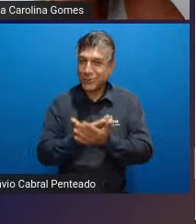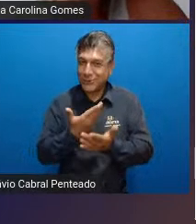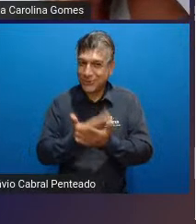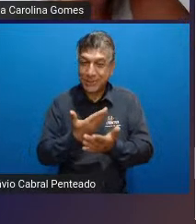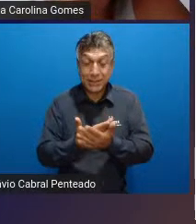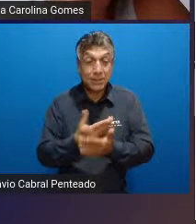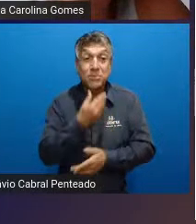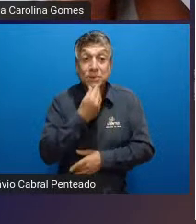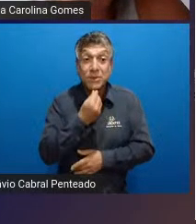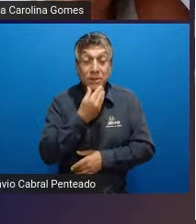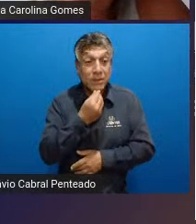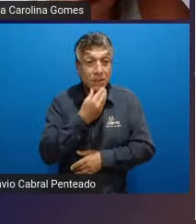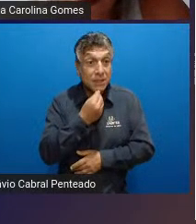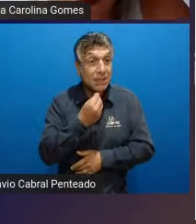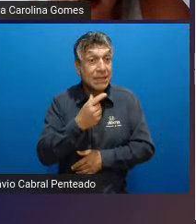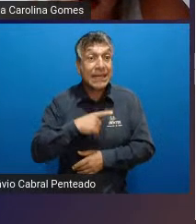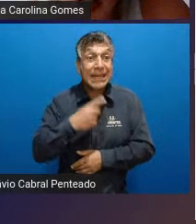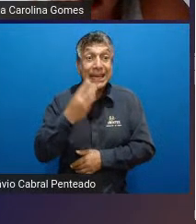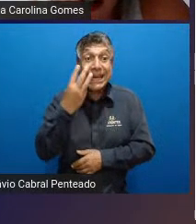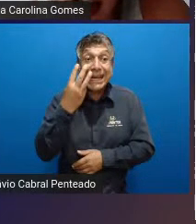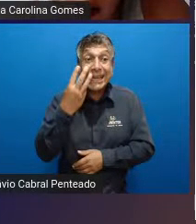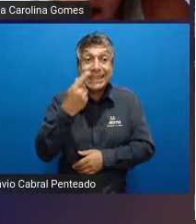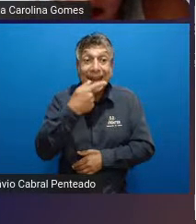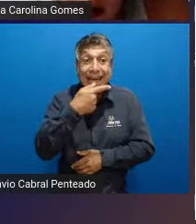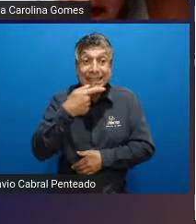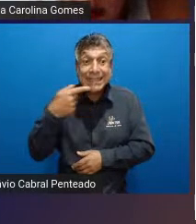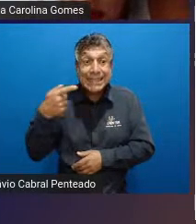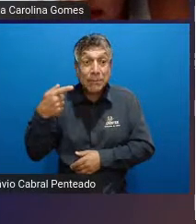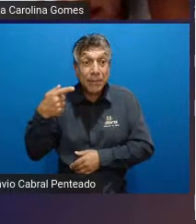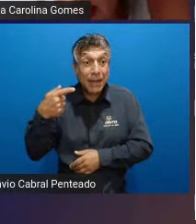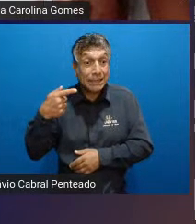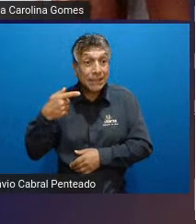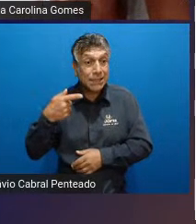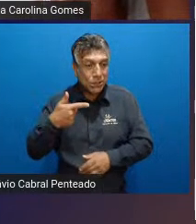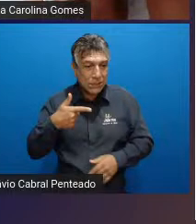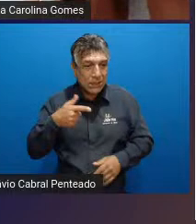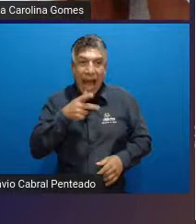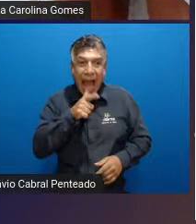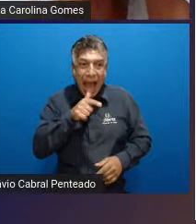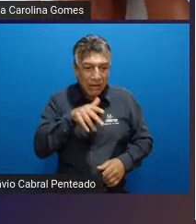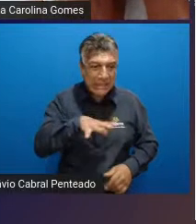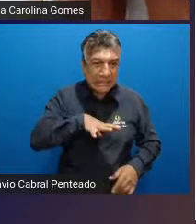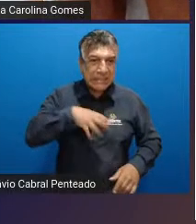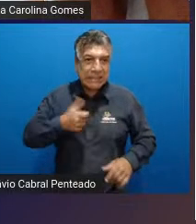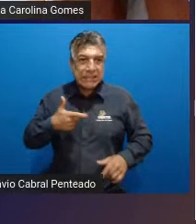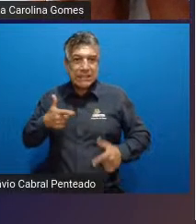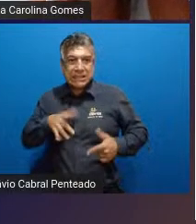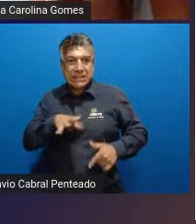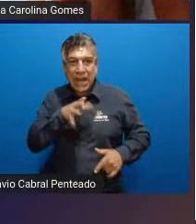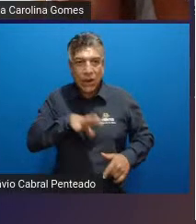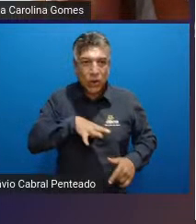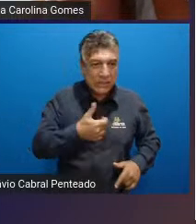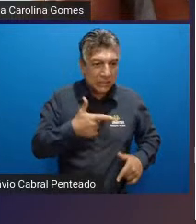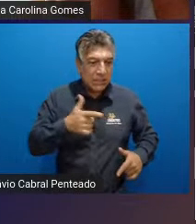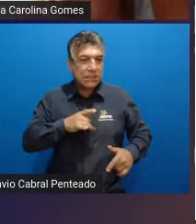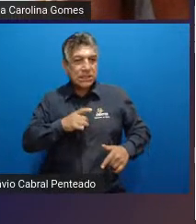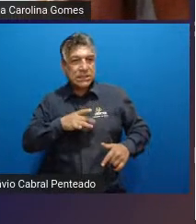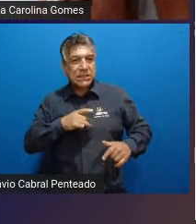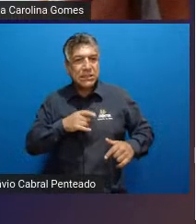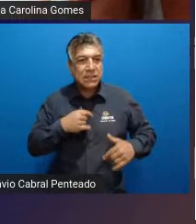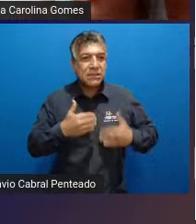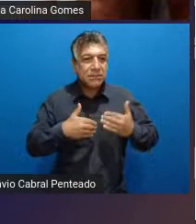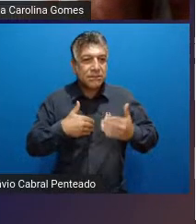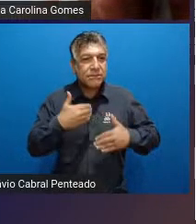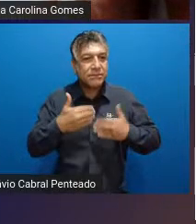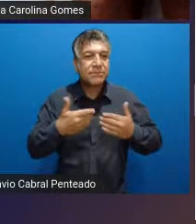alguns meninos que levavam três semanas pra ter coragem de entrar na água então isso também melhorou bastante isso já é uma evolução grandiosíssima da criança entrar na